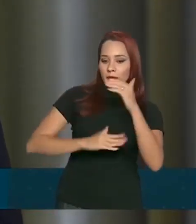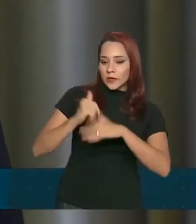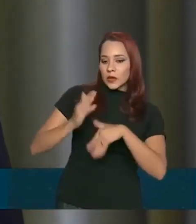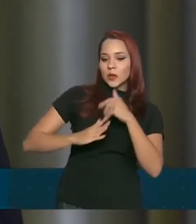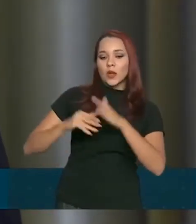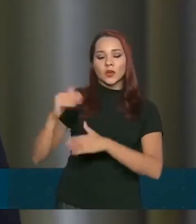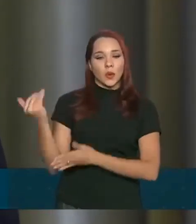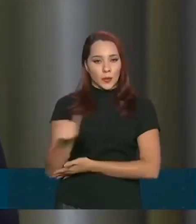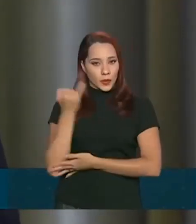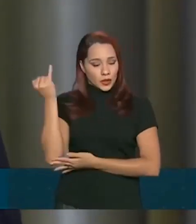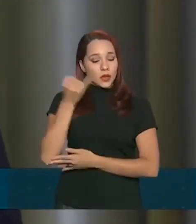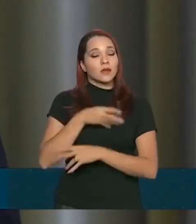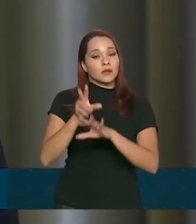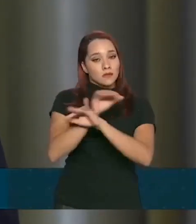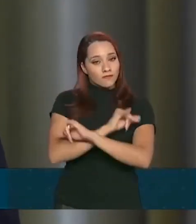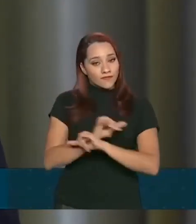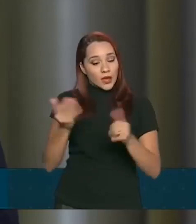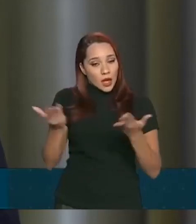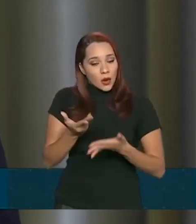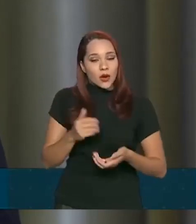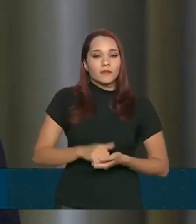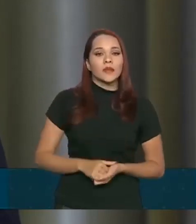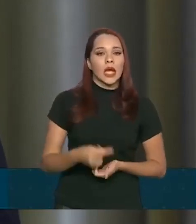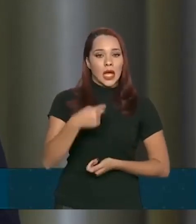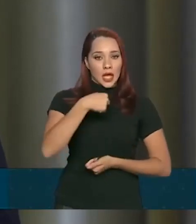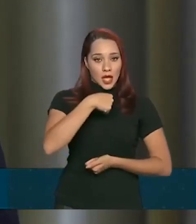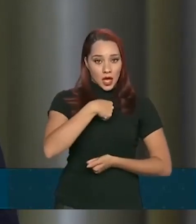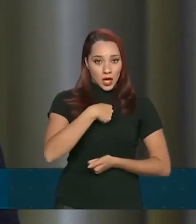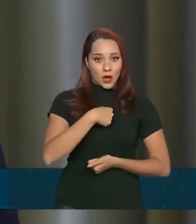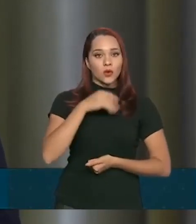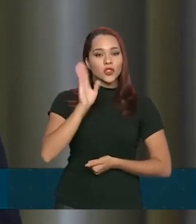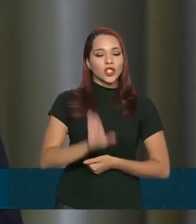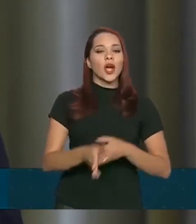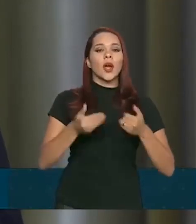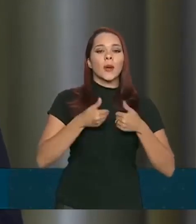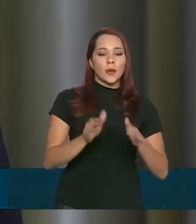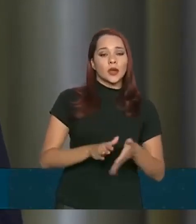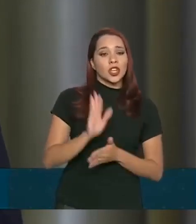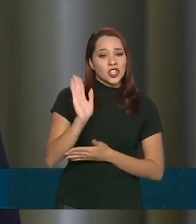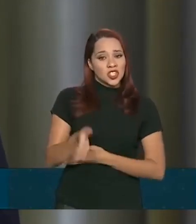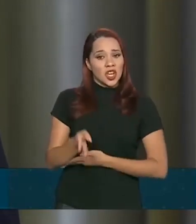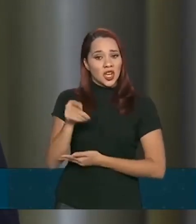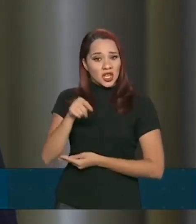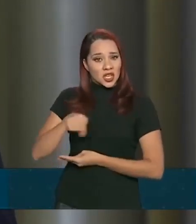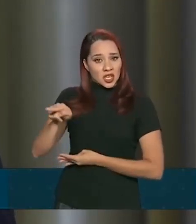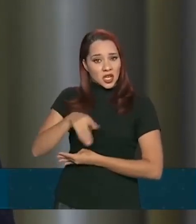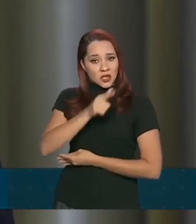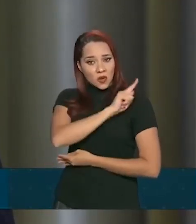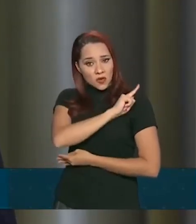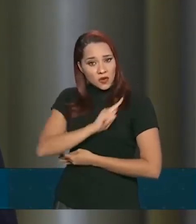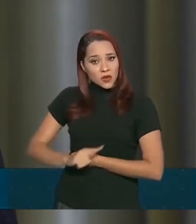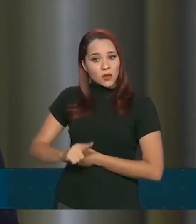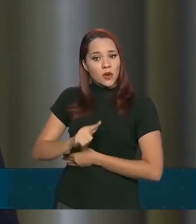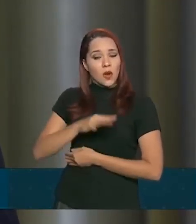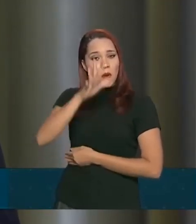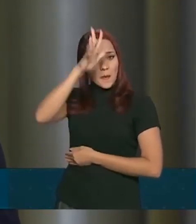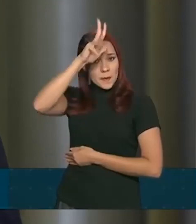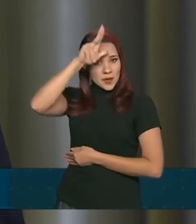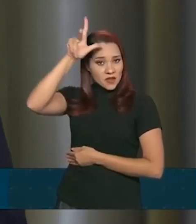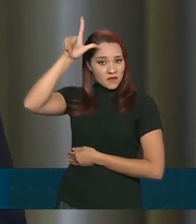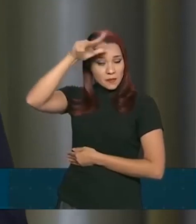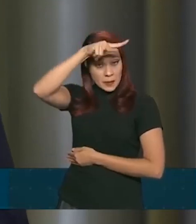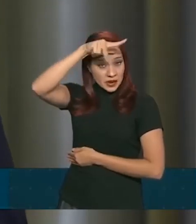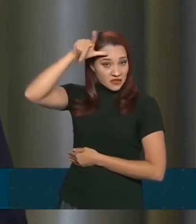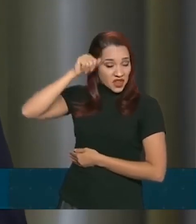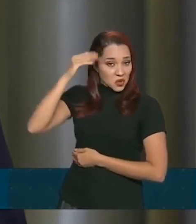essenciais, isso saiu agora. Ele disse, eu abri, já que eles, em referência a governadores e prefeitos, não querem